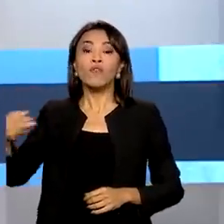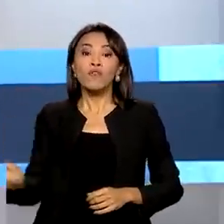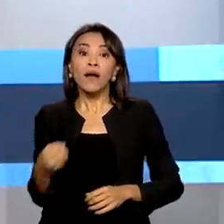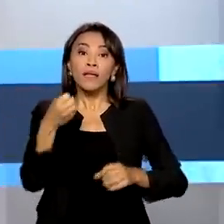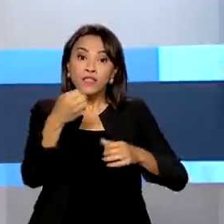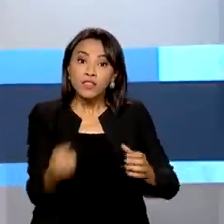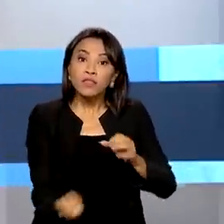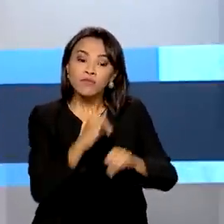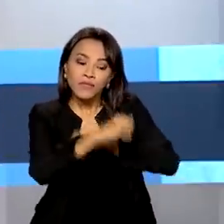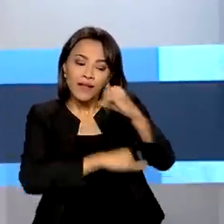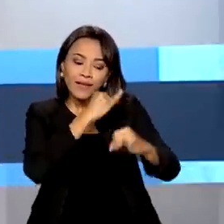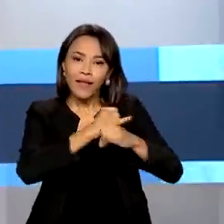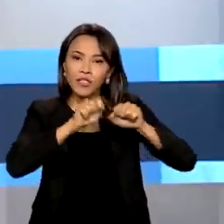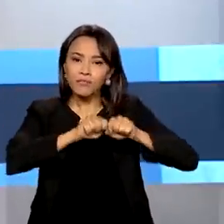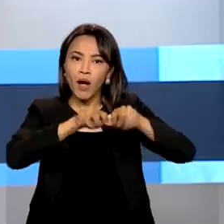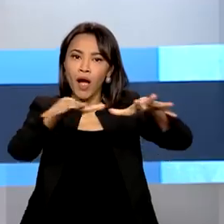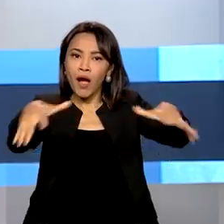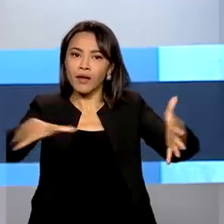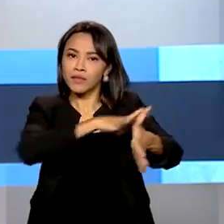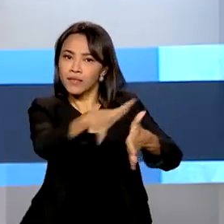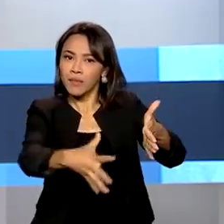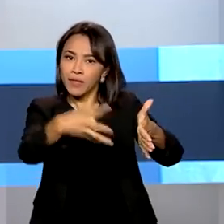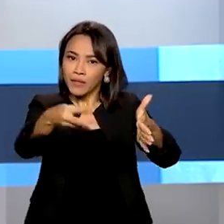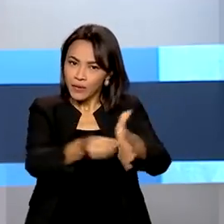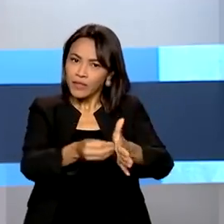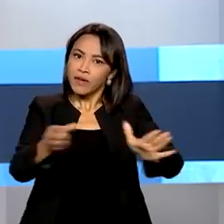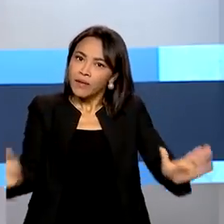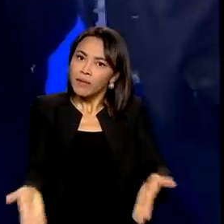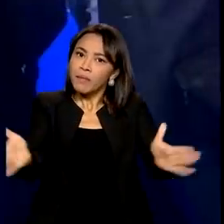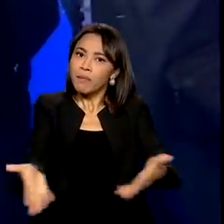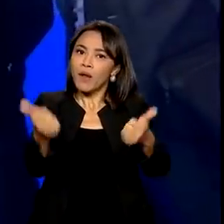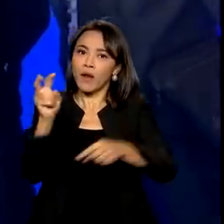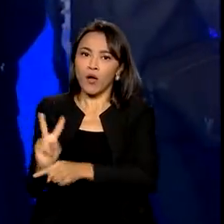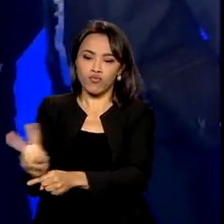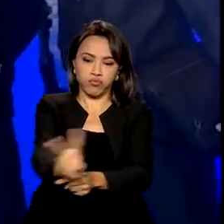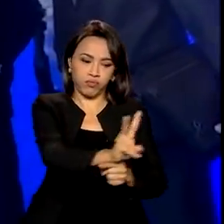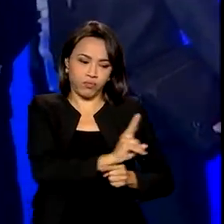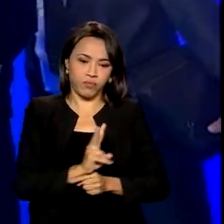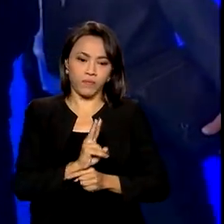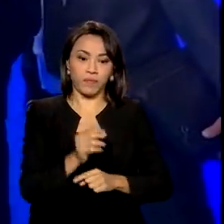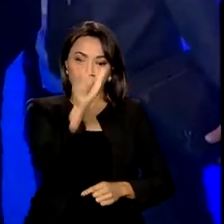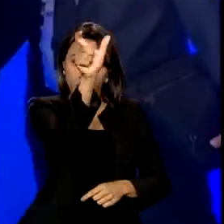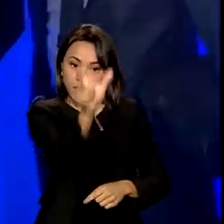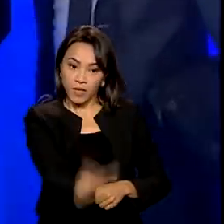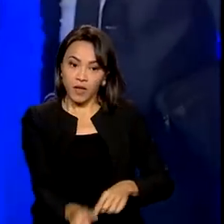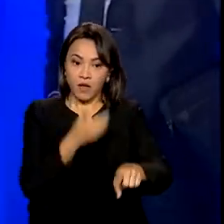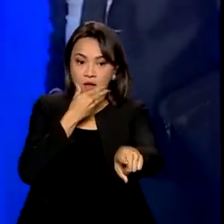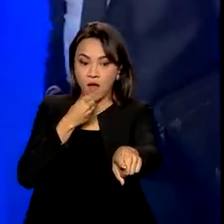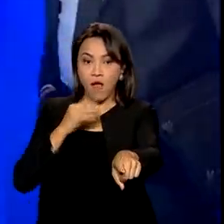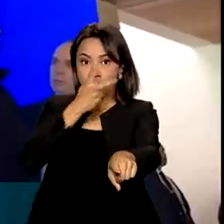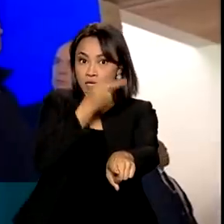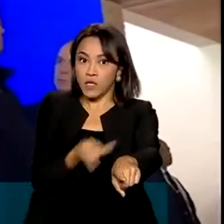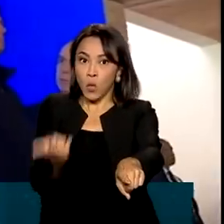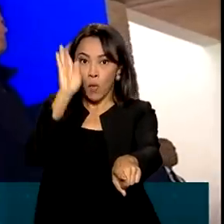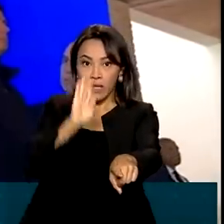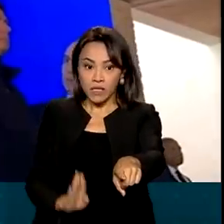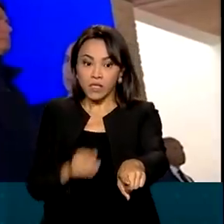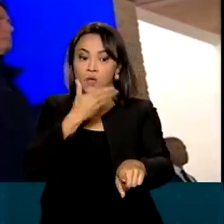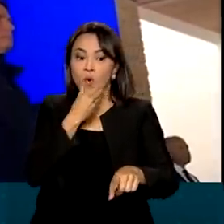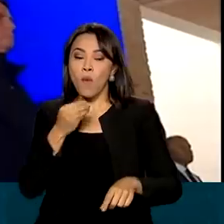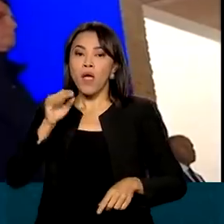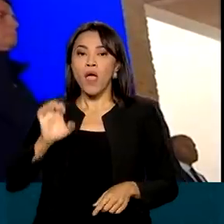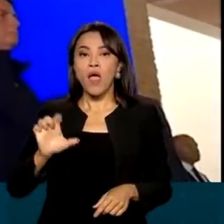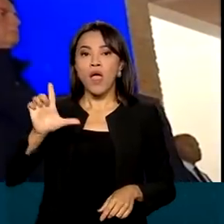conectar escolas e ajudar no monitoramento ambiental da região. Em visita ao Brasil, o empresário Elon Musk anunciou o